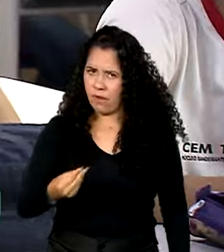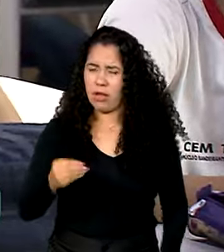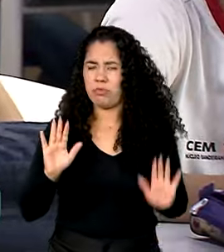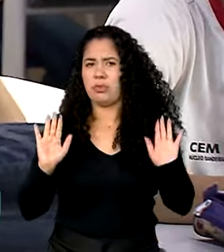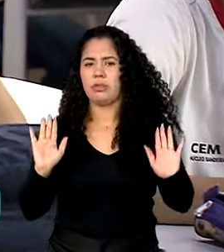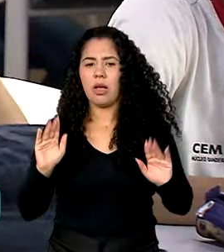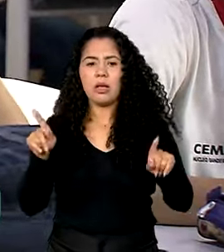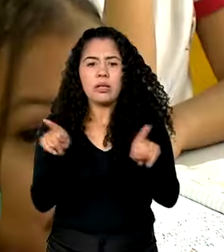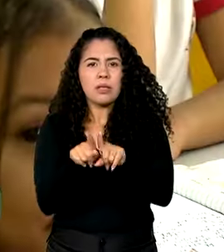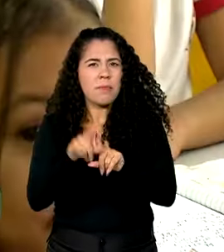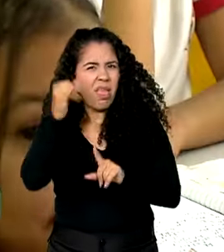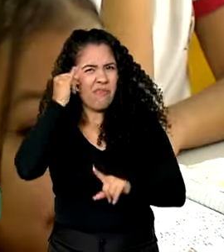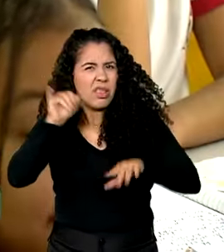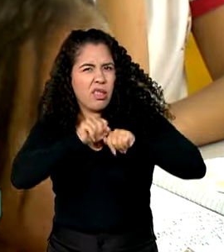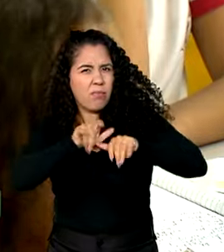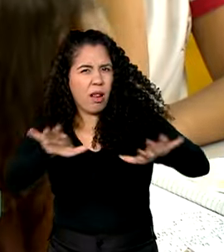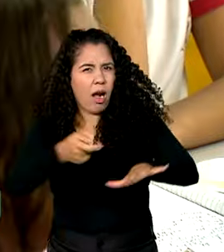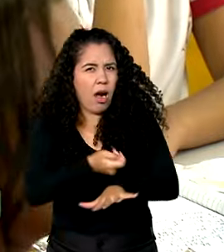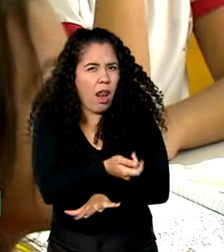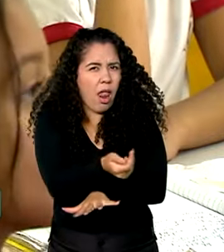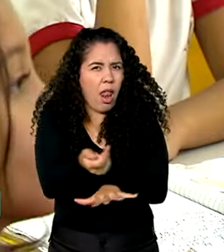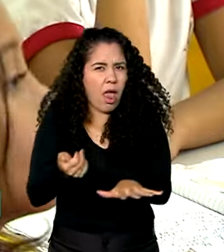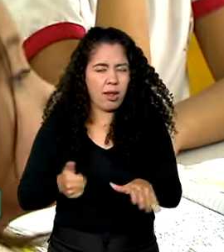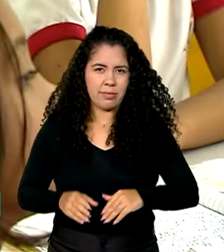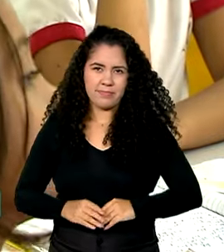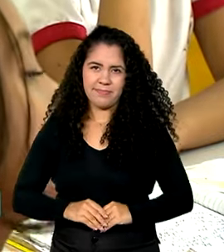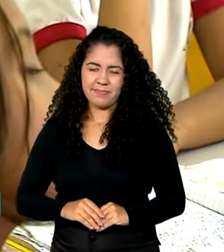e nem espalhe fake news.